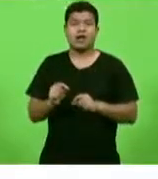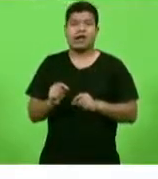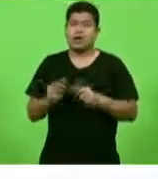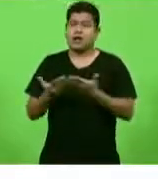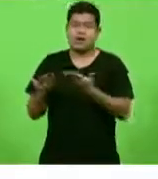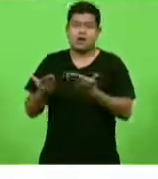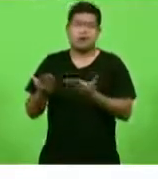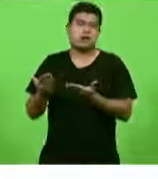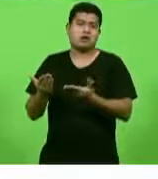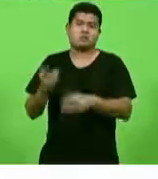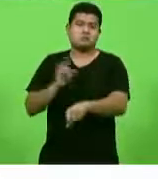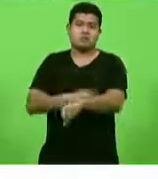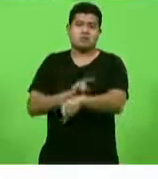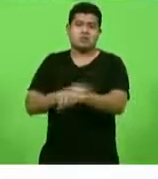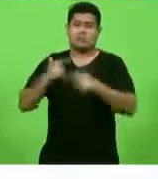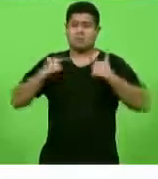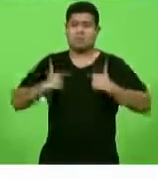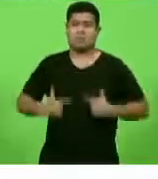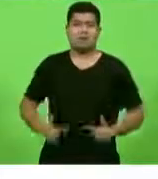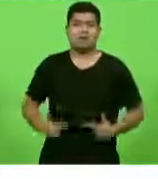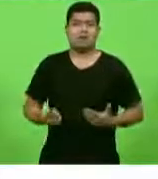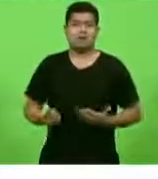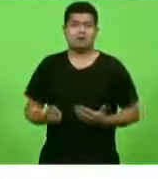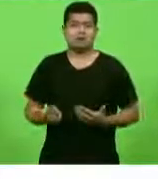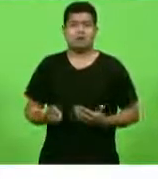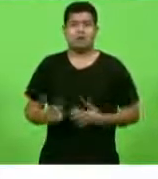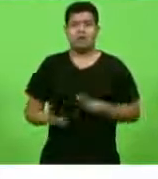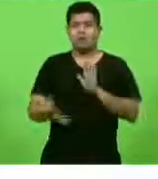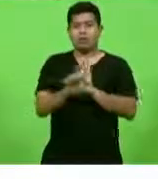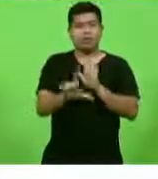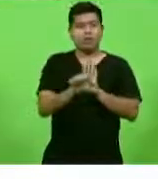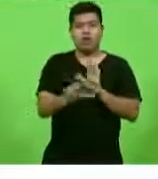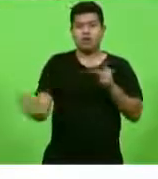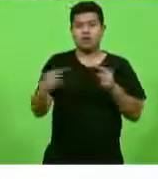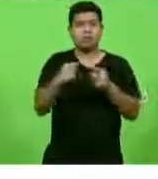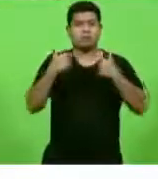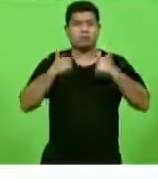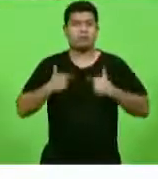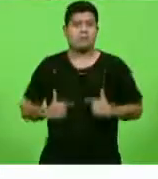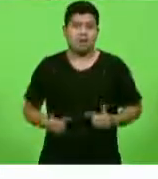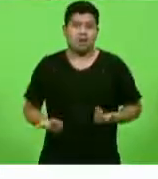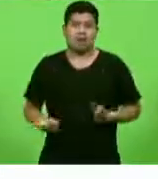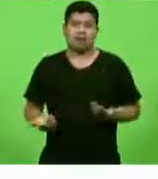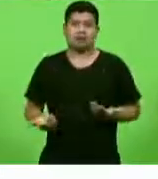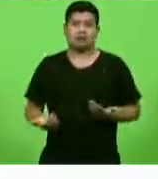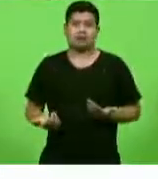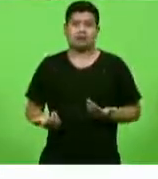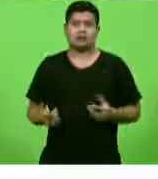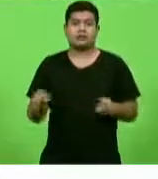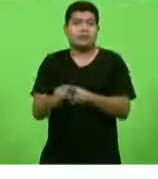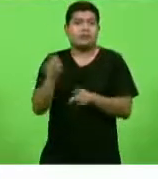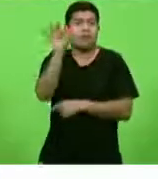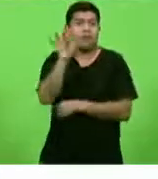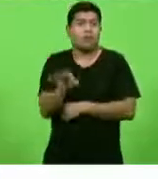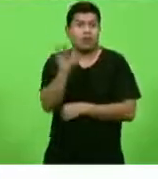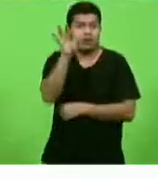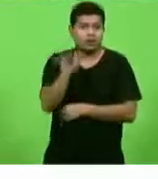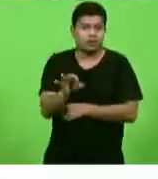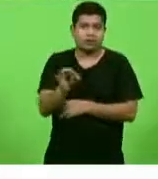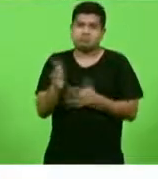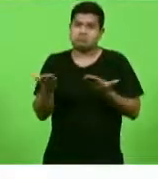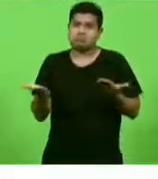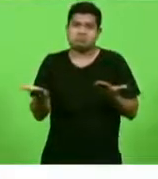neutro, eles vão querer leis para os neutros, eles vão querer cota para os